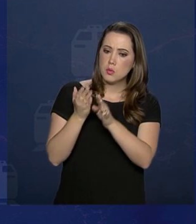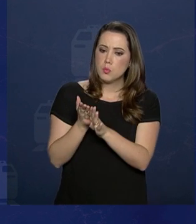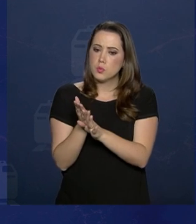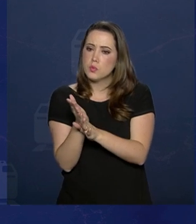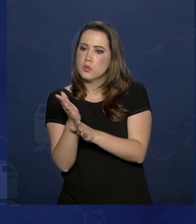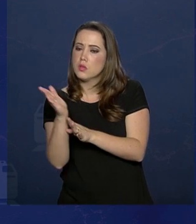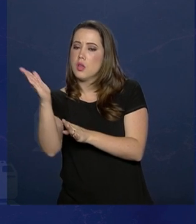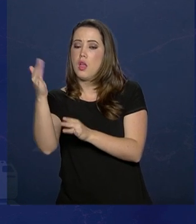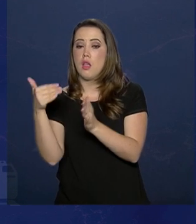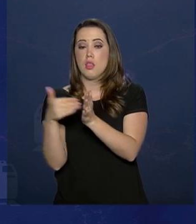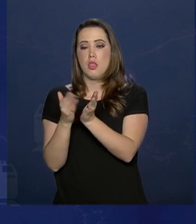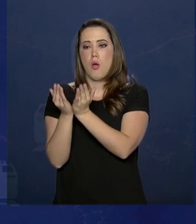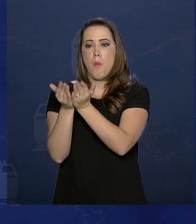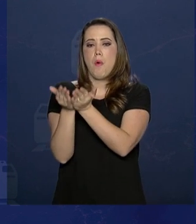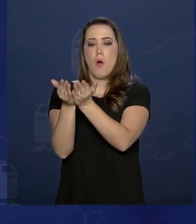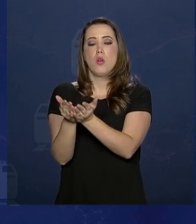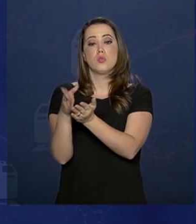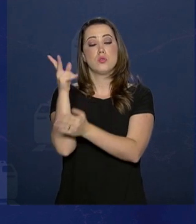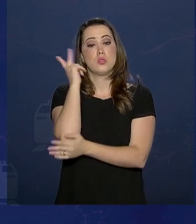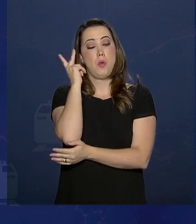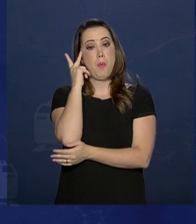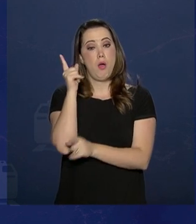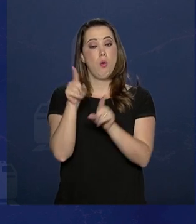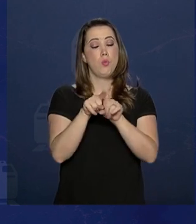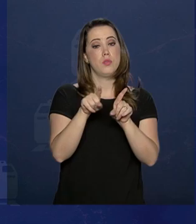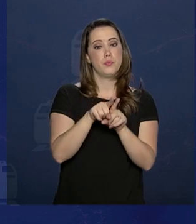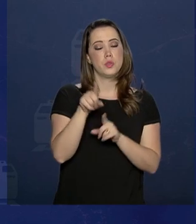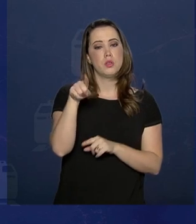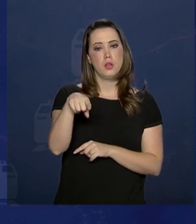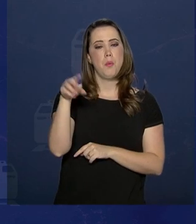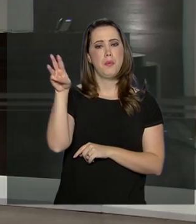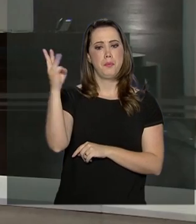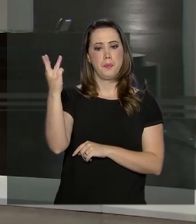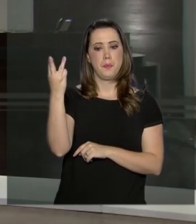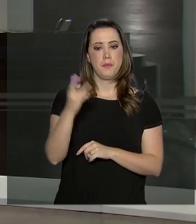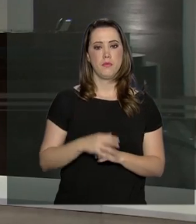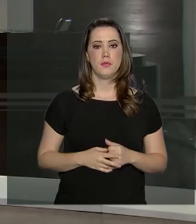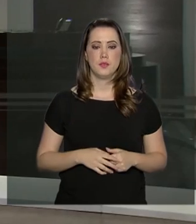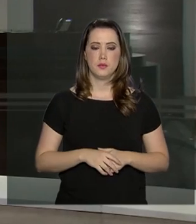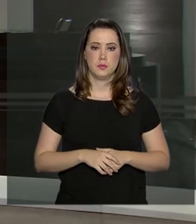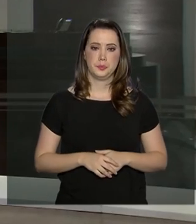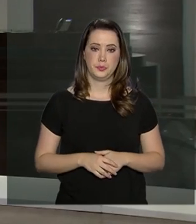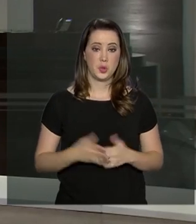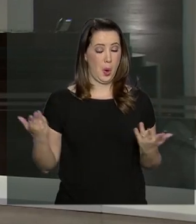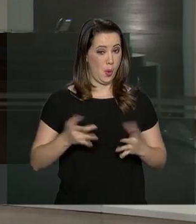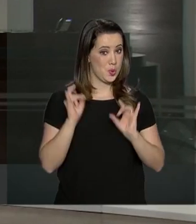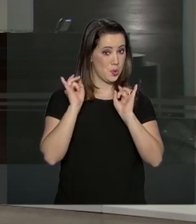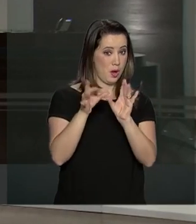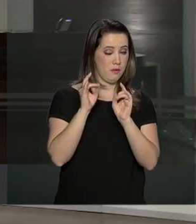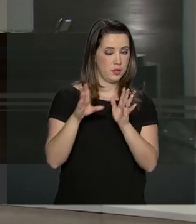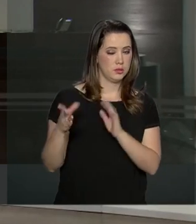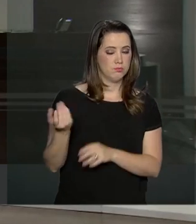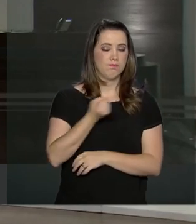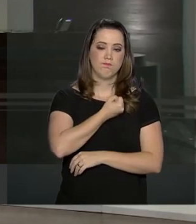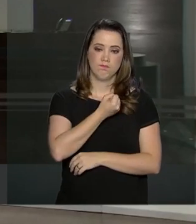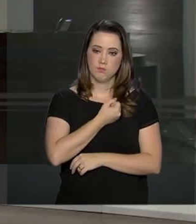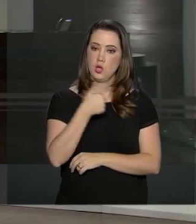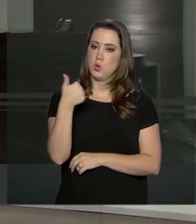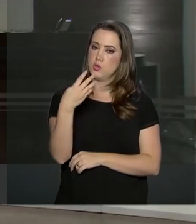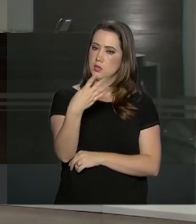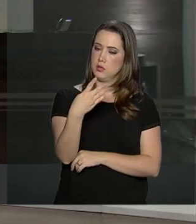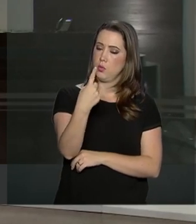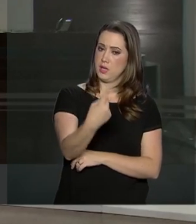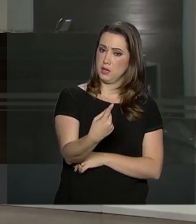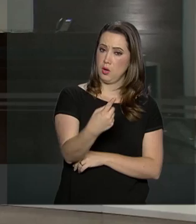rodoviária até os portos de Santos e de Itaqui, no Maranhão. Com o leilão de hoje, o governo chega ao número de 141